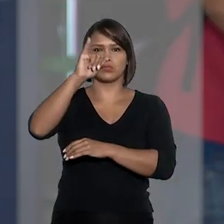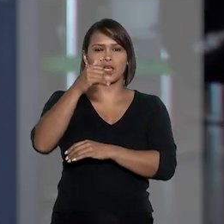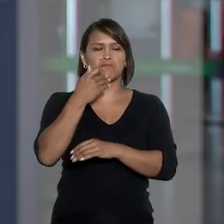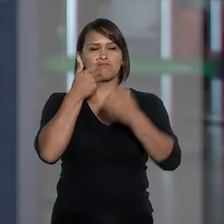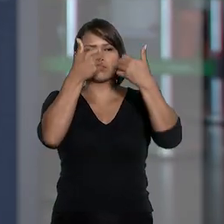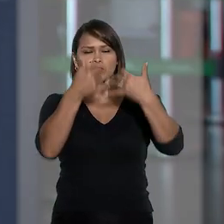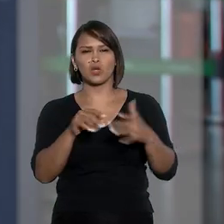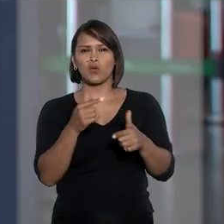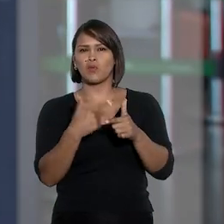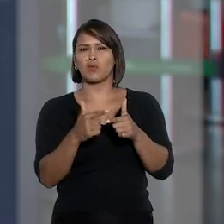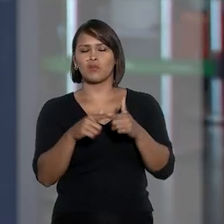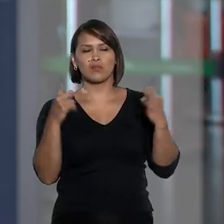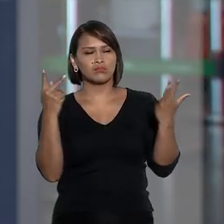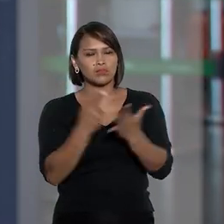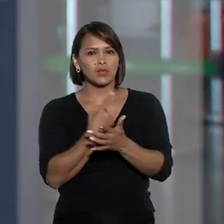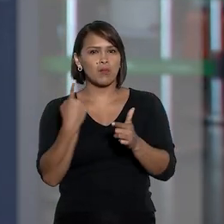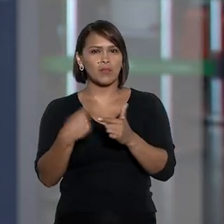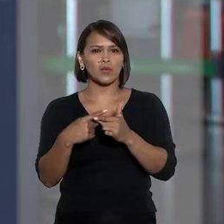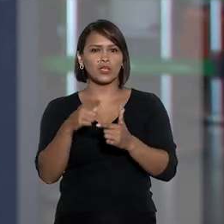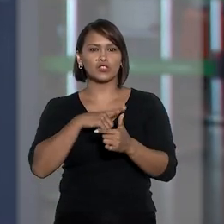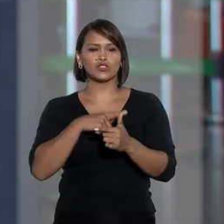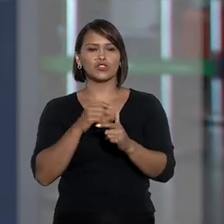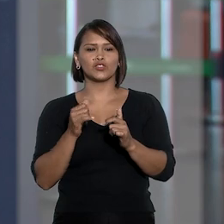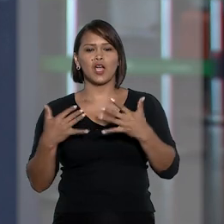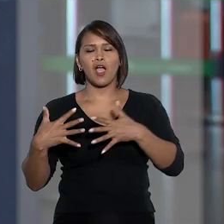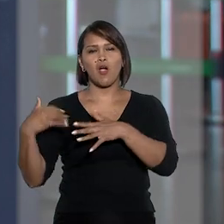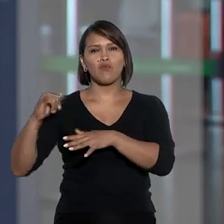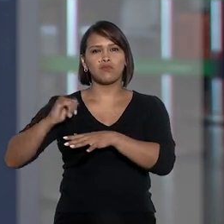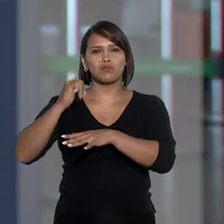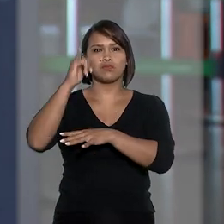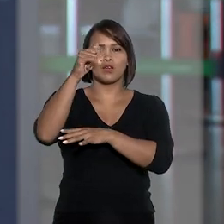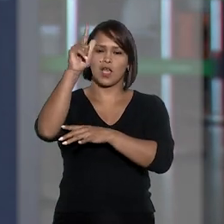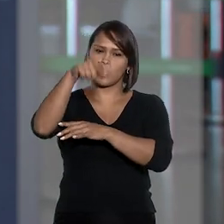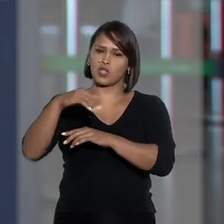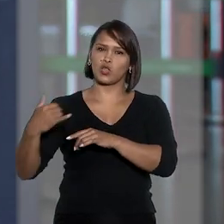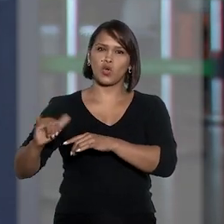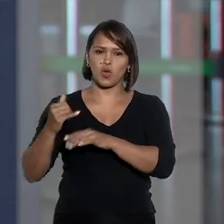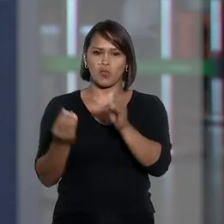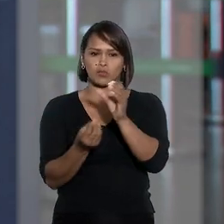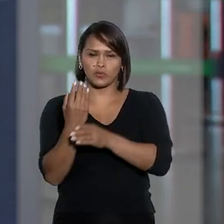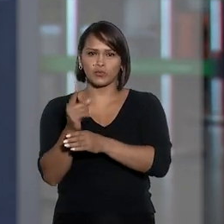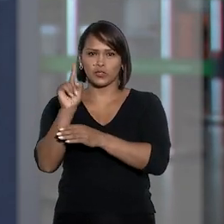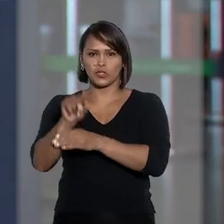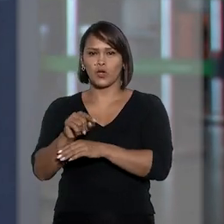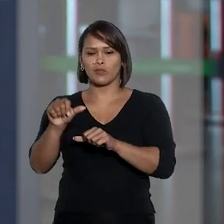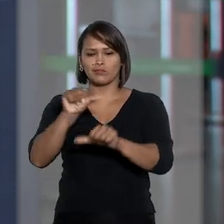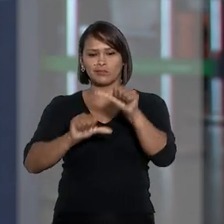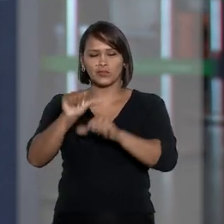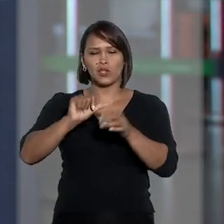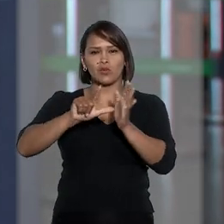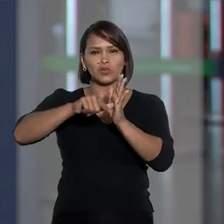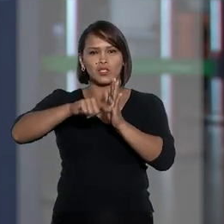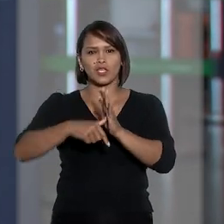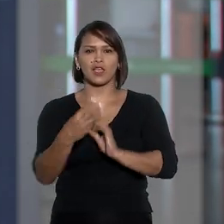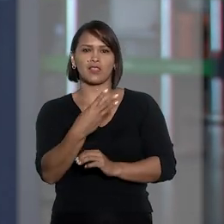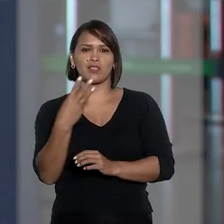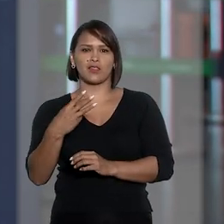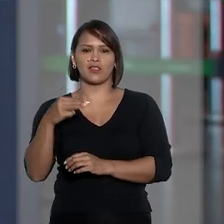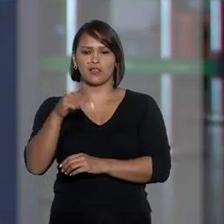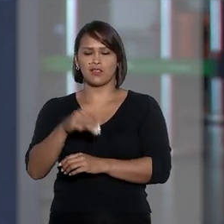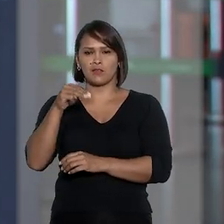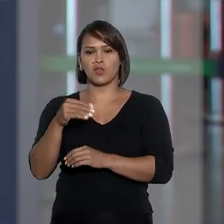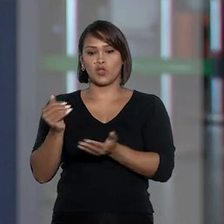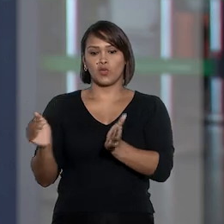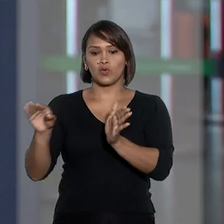Aéreas alegou que o problema aconteceu porque havia grande tráfego aéreo no aeroporto de origem, o que gerou atraso de 33